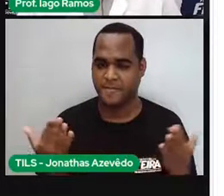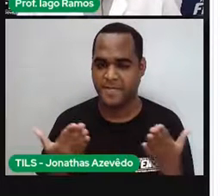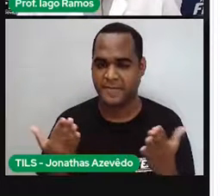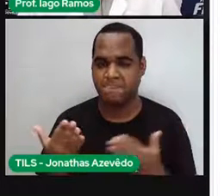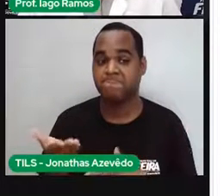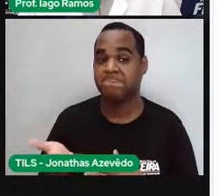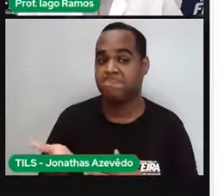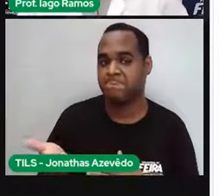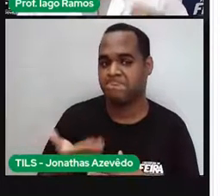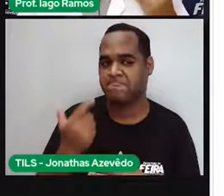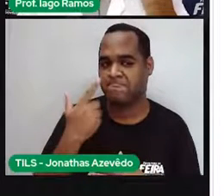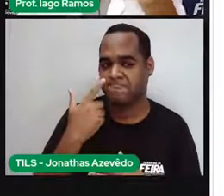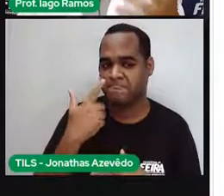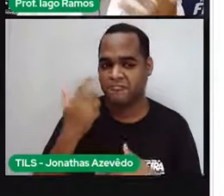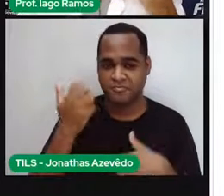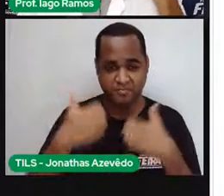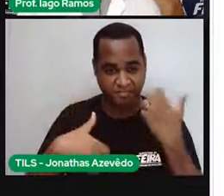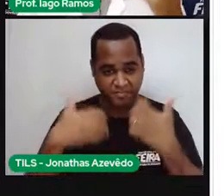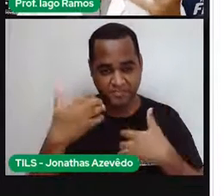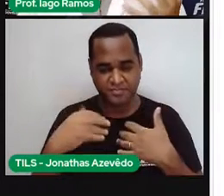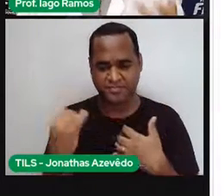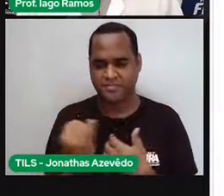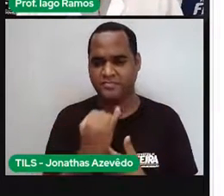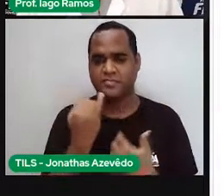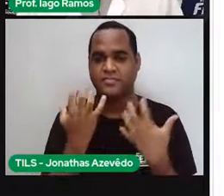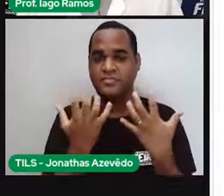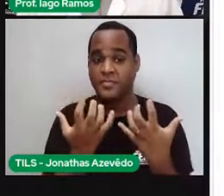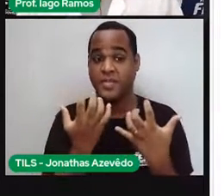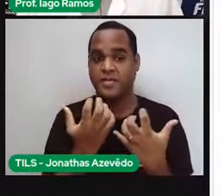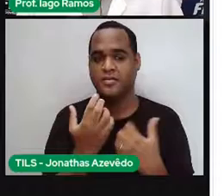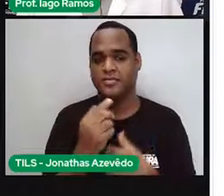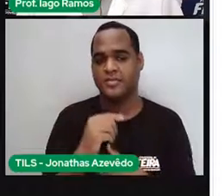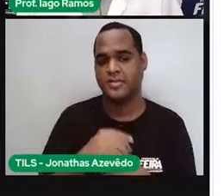interessante aqui. Eu queria propor, eu queria que você